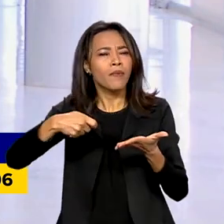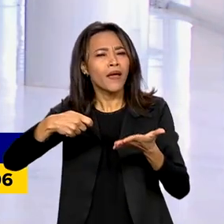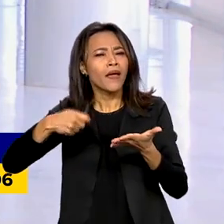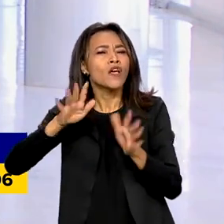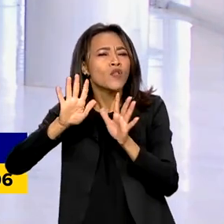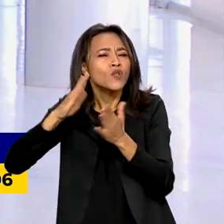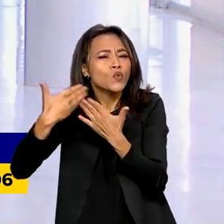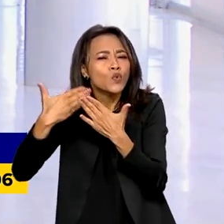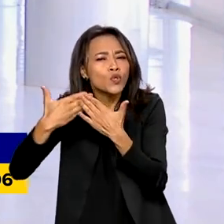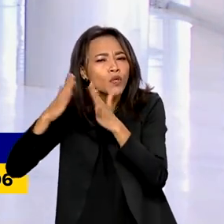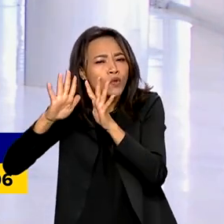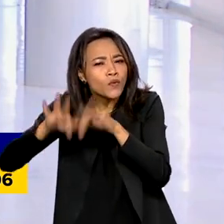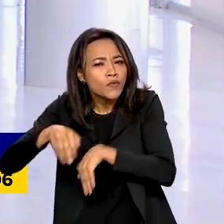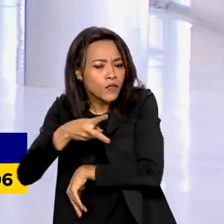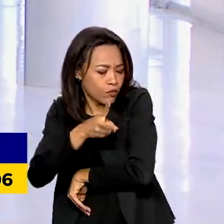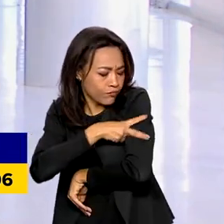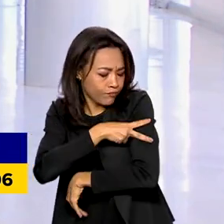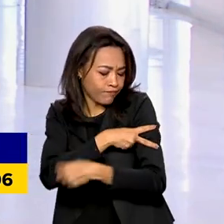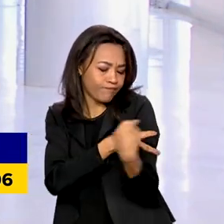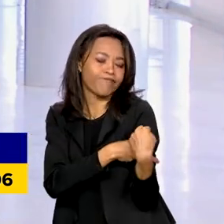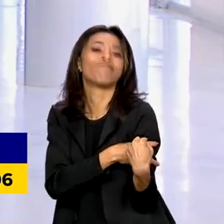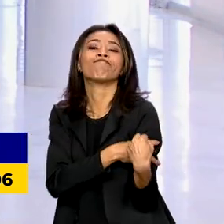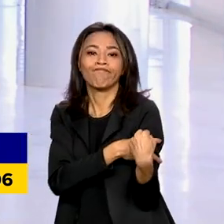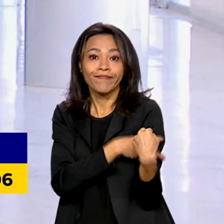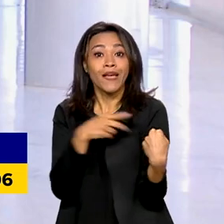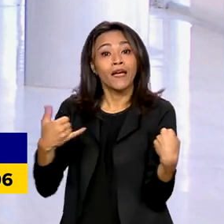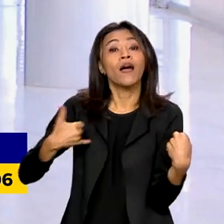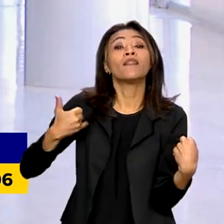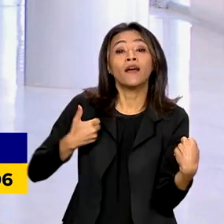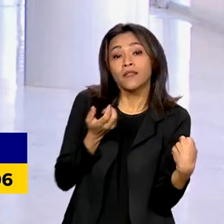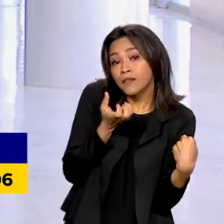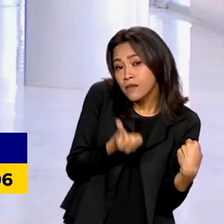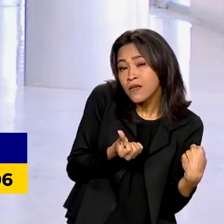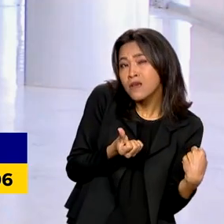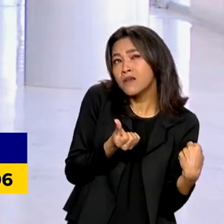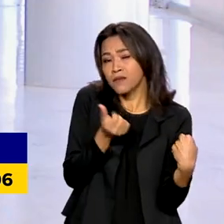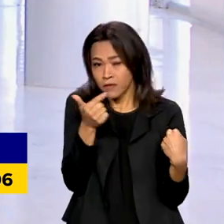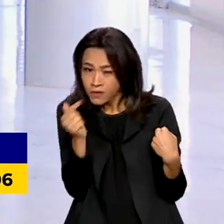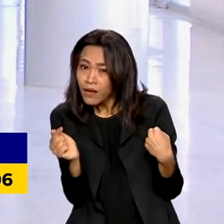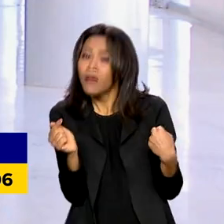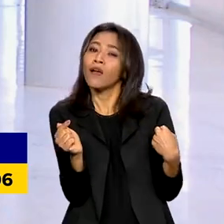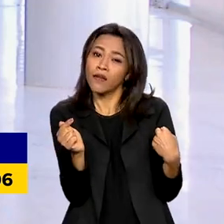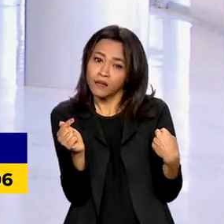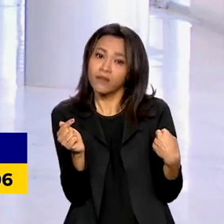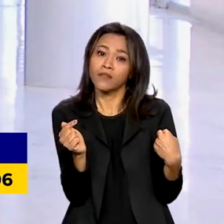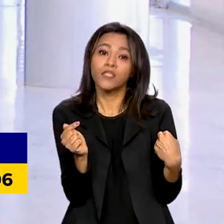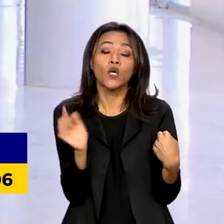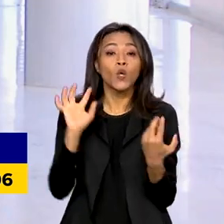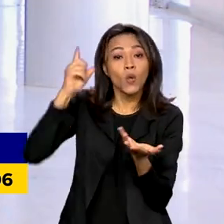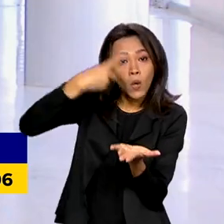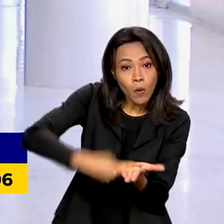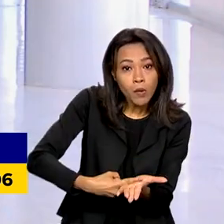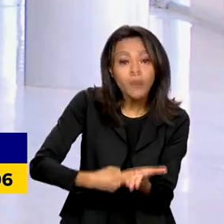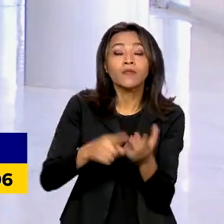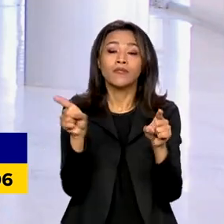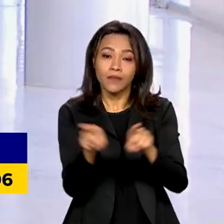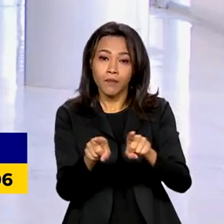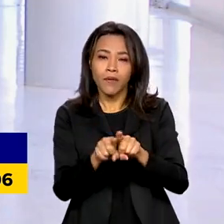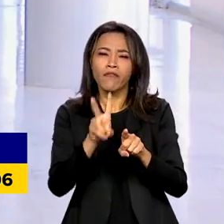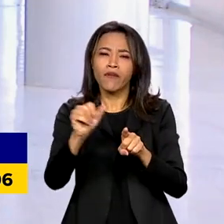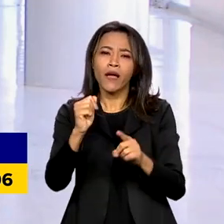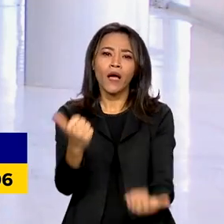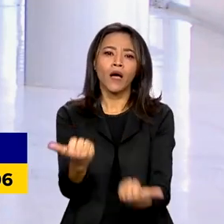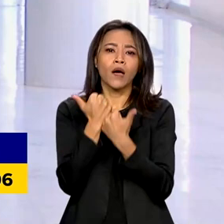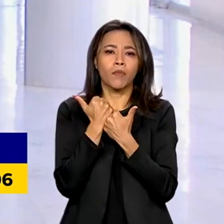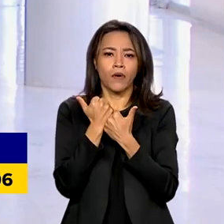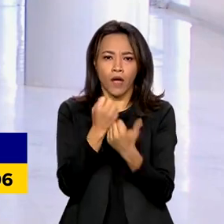segundo ano do ensino fundamental, quando elas têm entre 6 e 7 anos de idade. O compromisso também vai reforçar